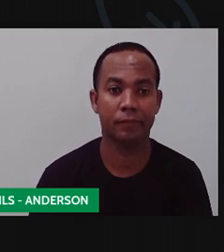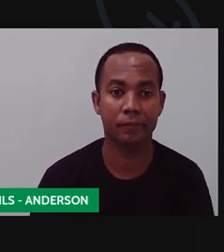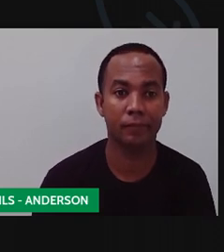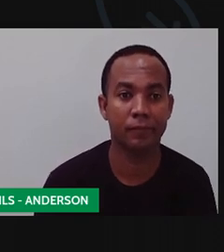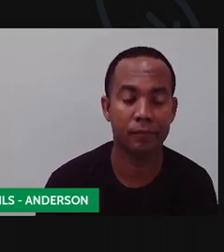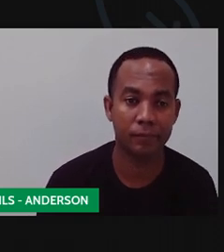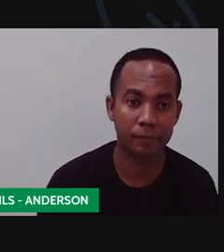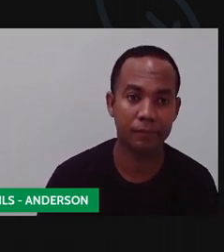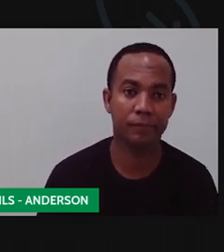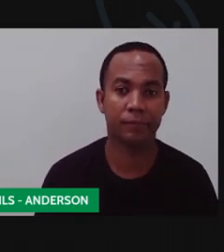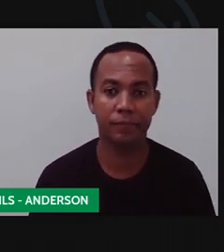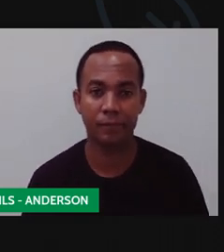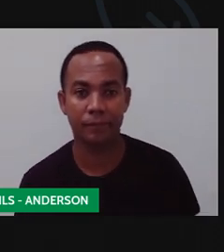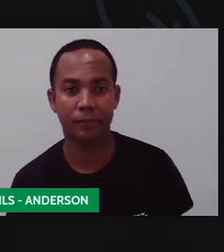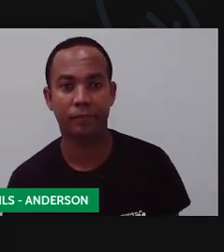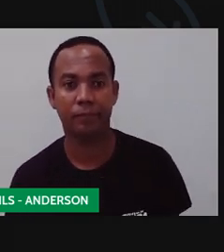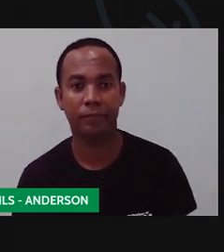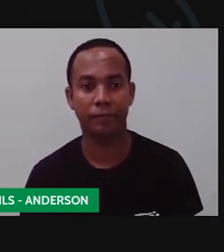Ó, primeiro.